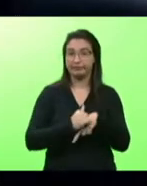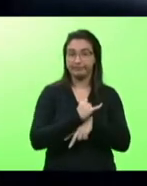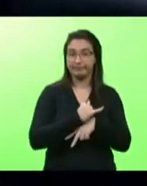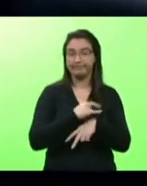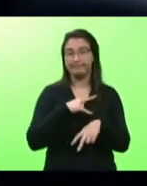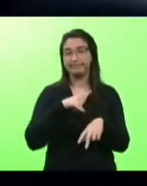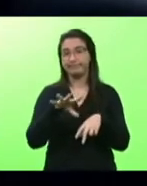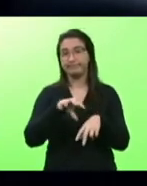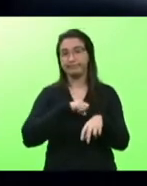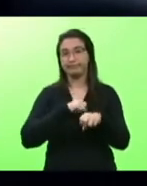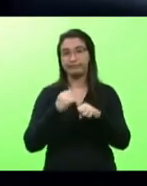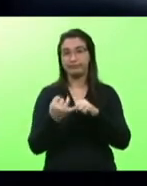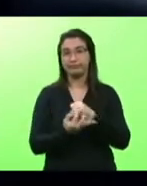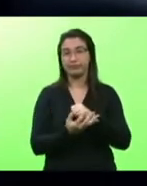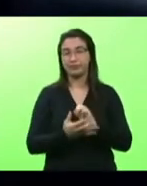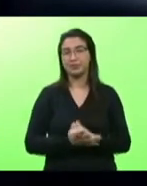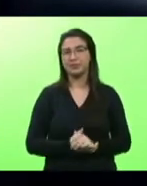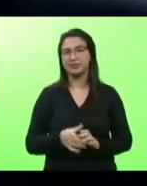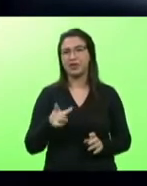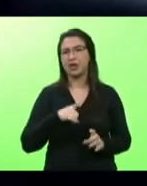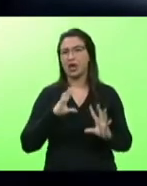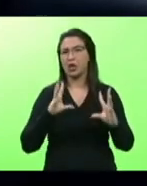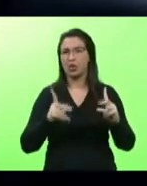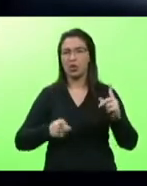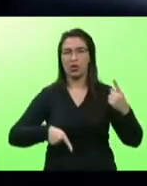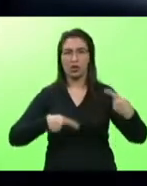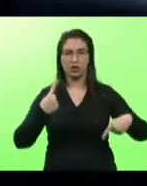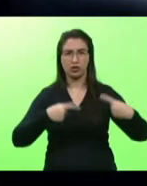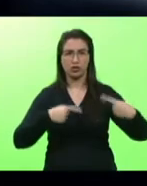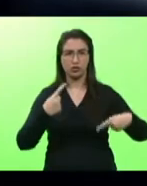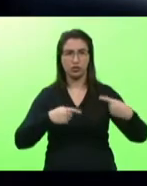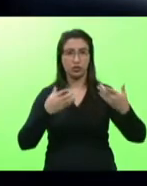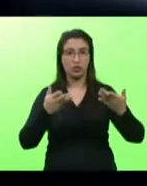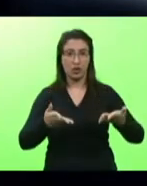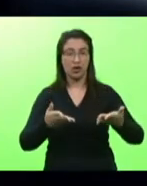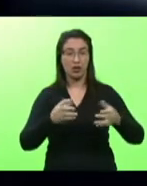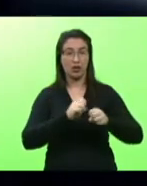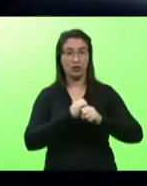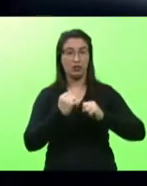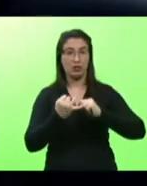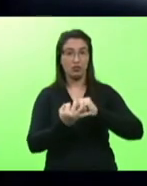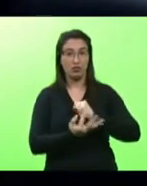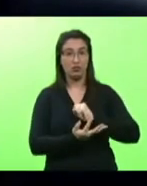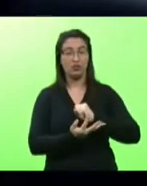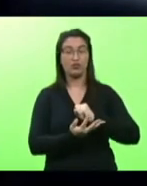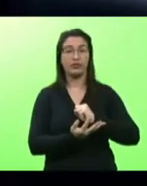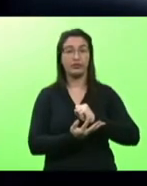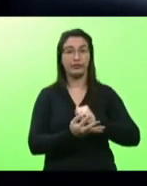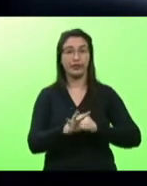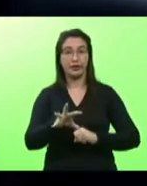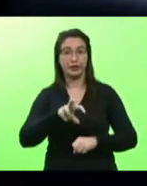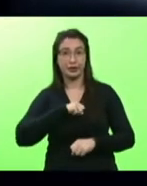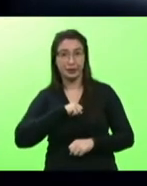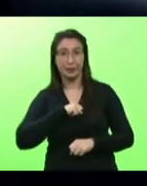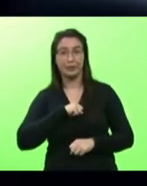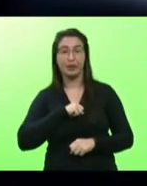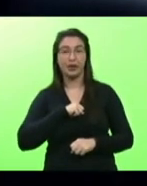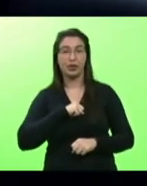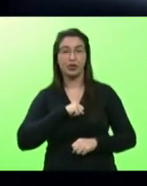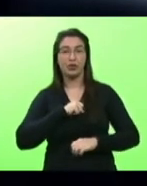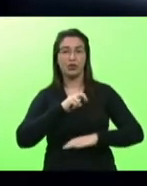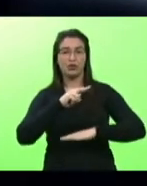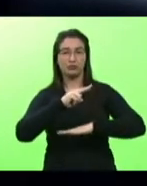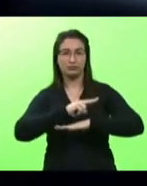discussão também de quando a covid ela é quando a pessoa é acometida que está lá na sua